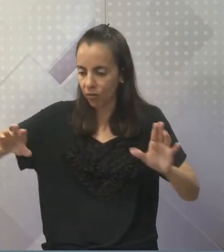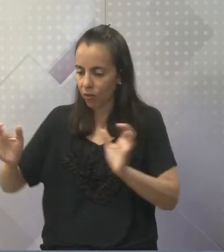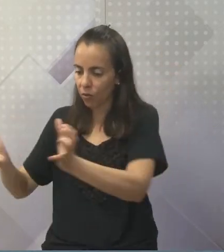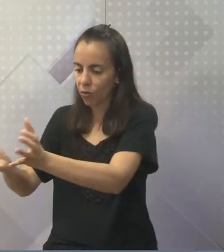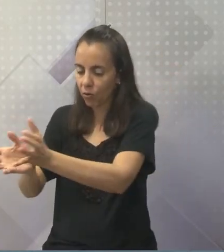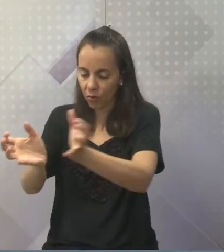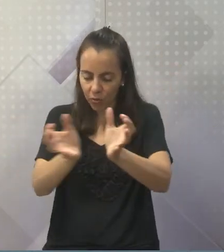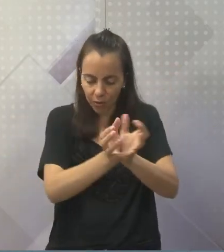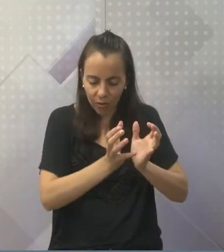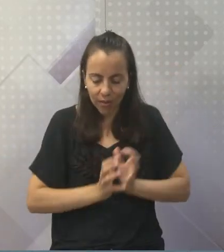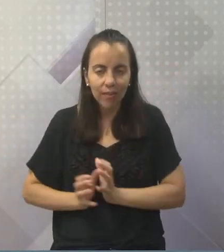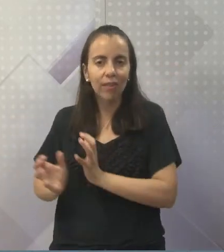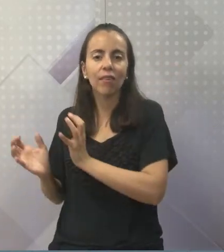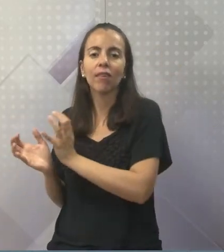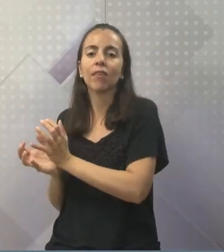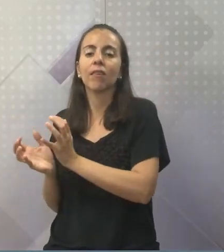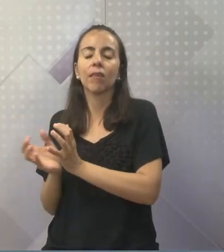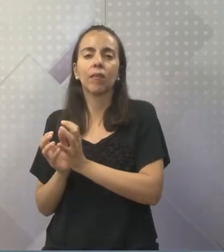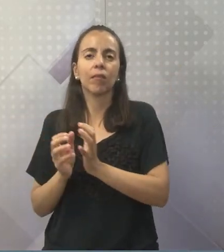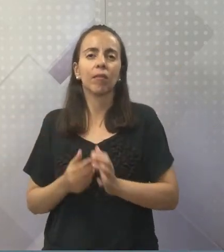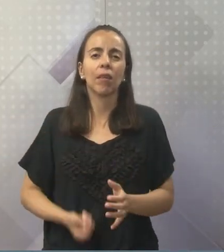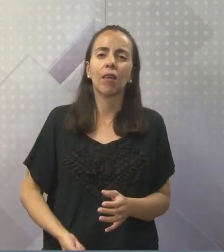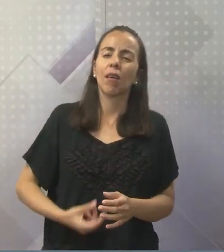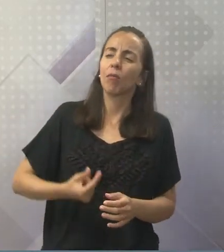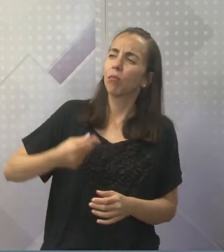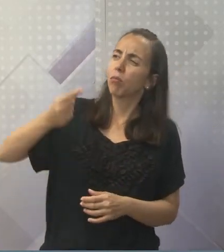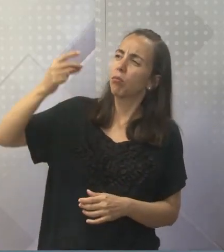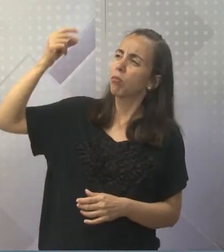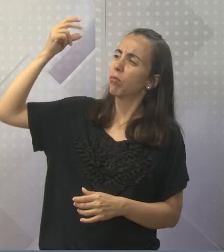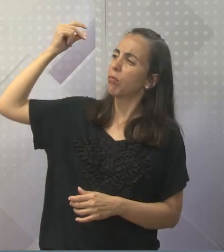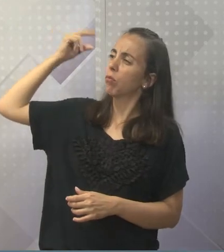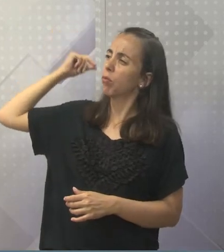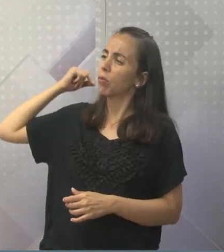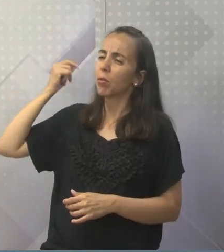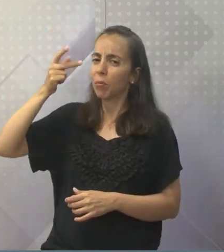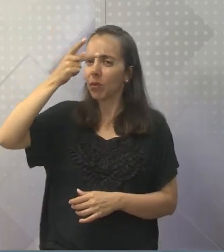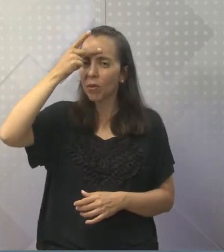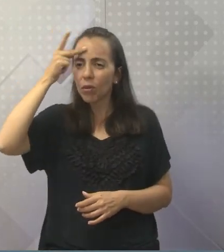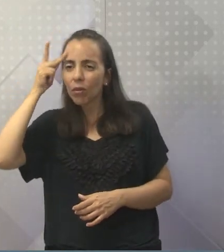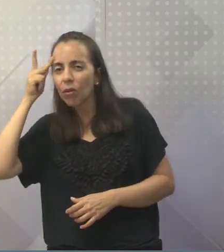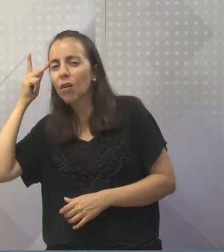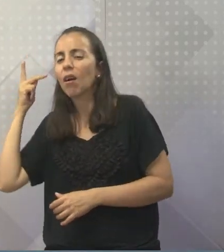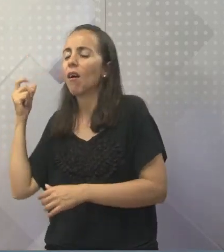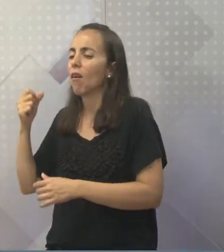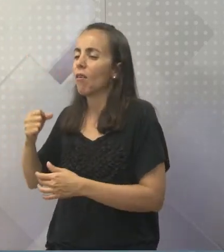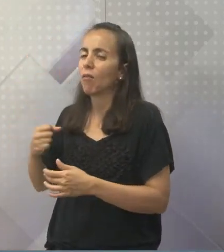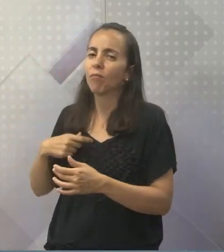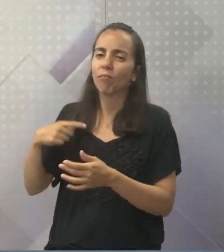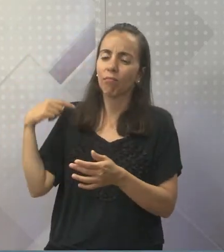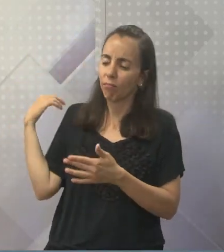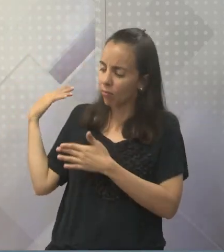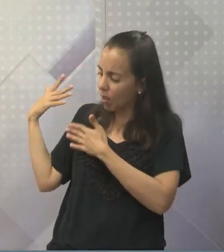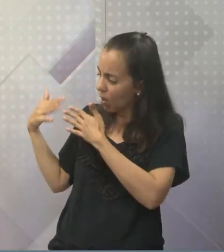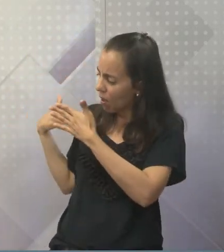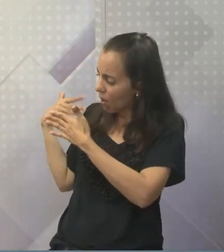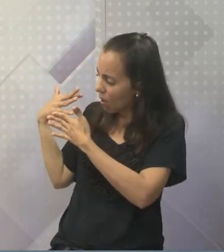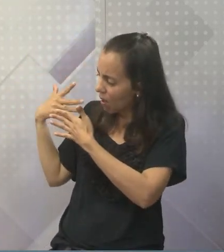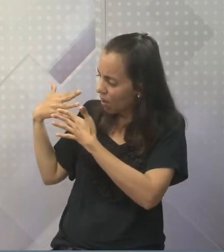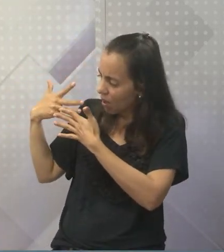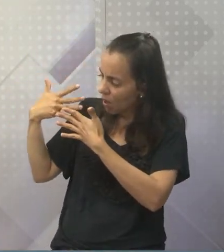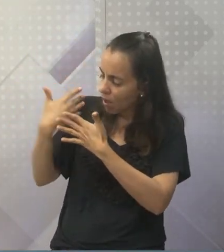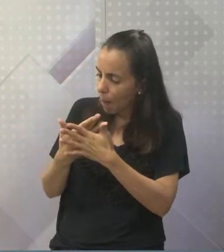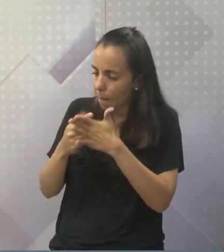desde séculos atrás. O homem, na sua busca